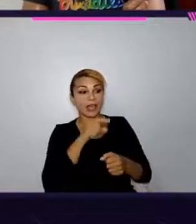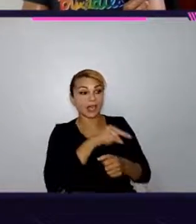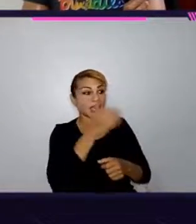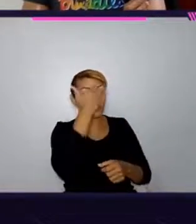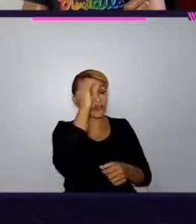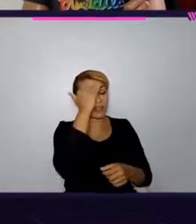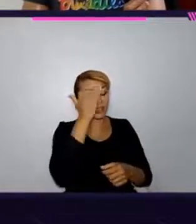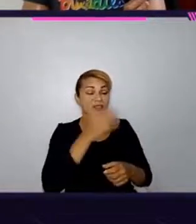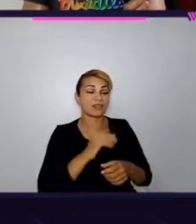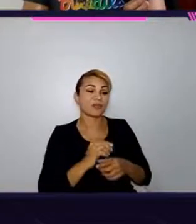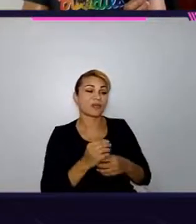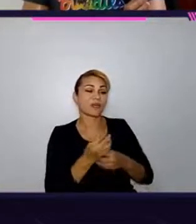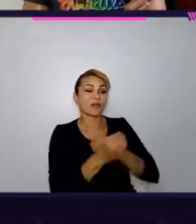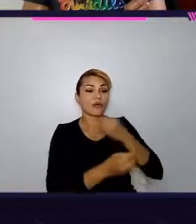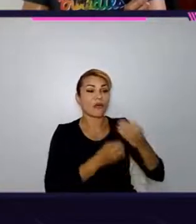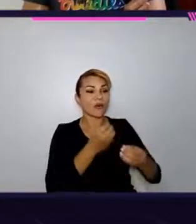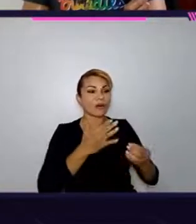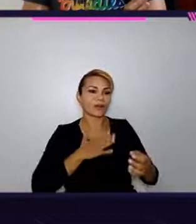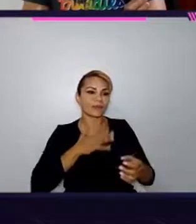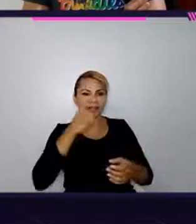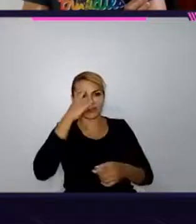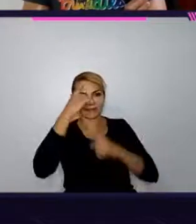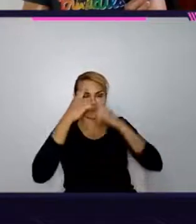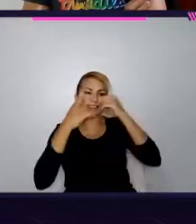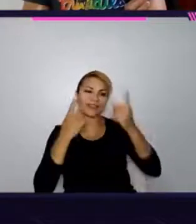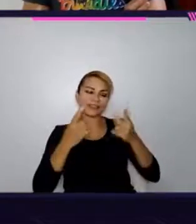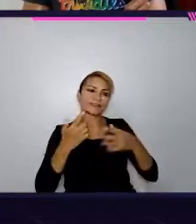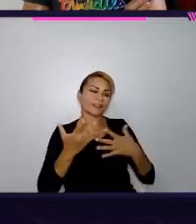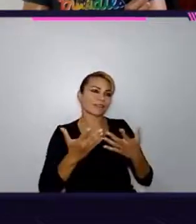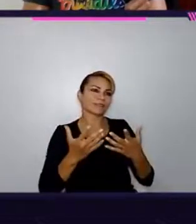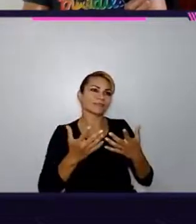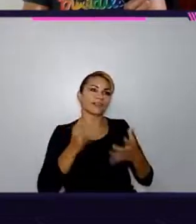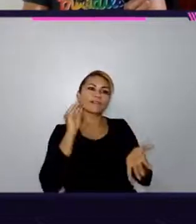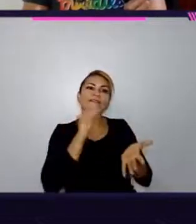ser implementado. E aí gerou isso tudo, né? Sem necessidade.